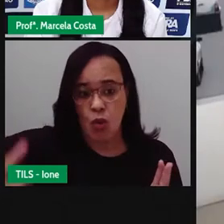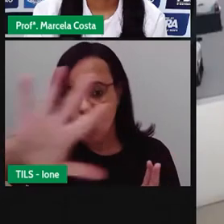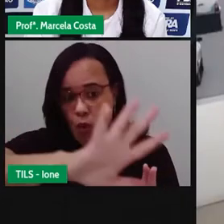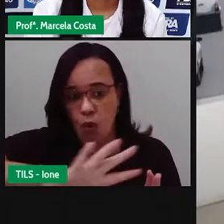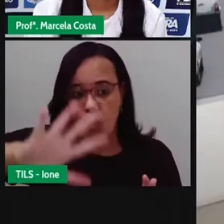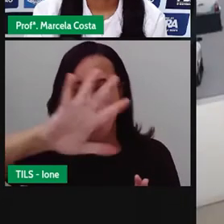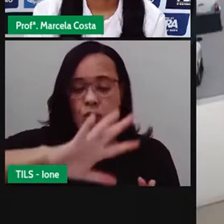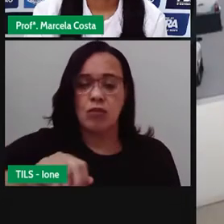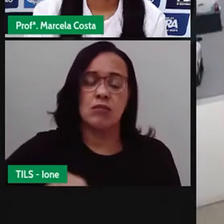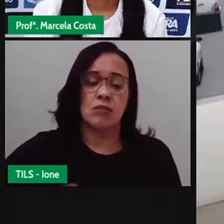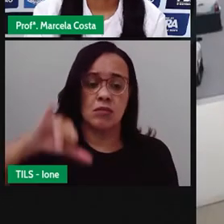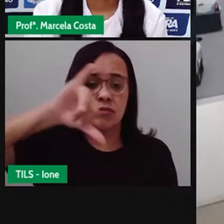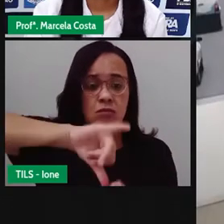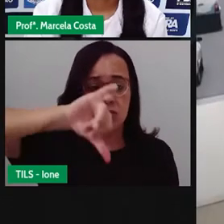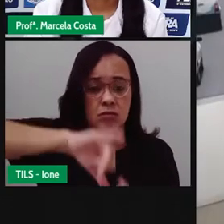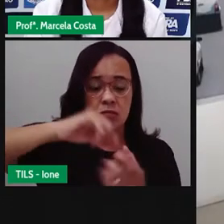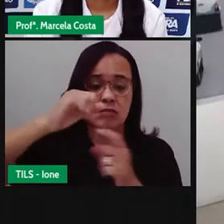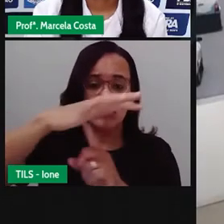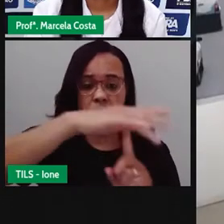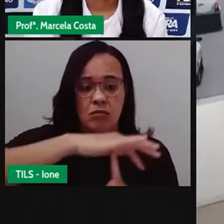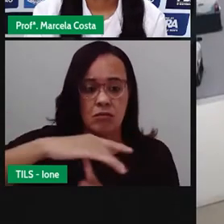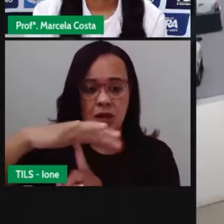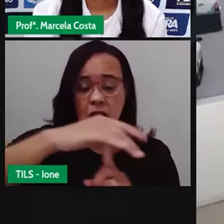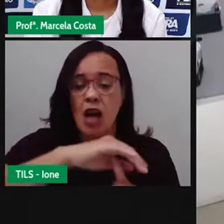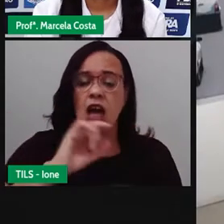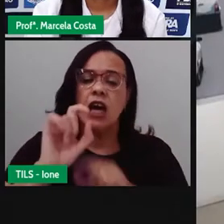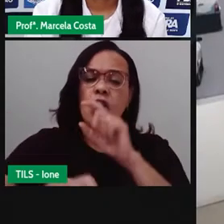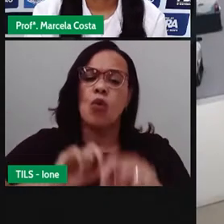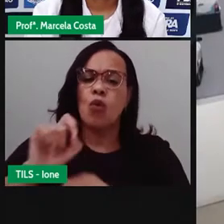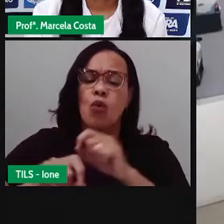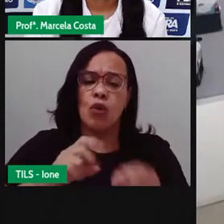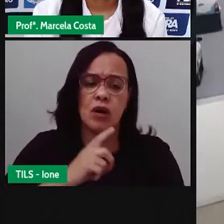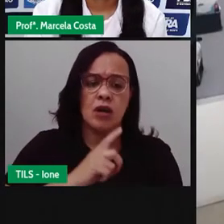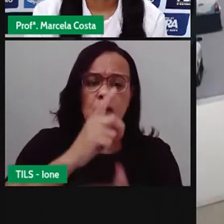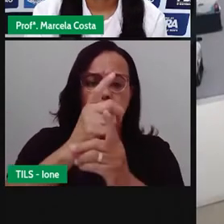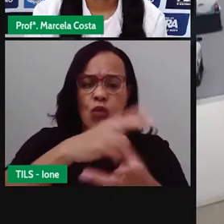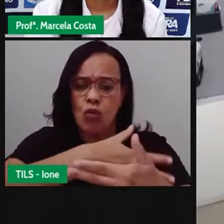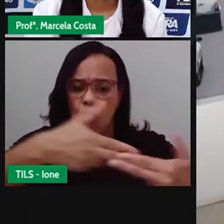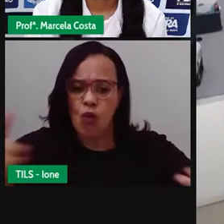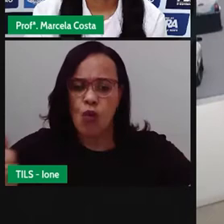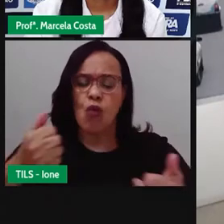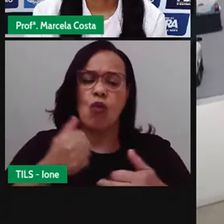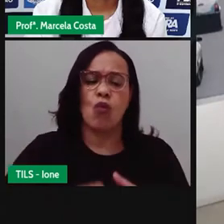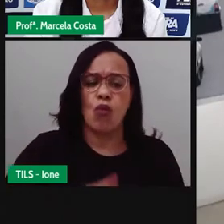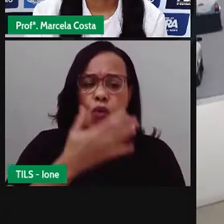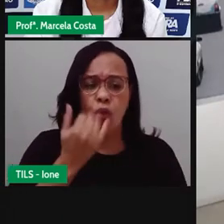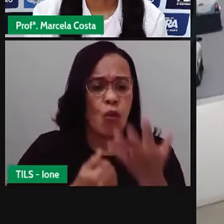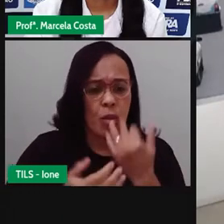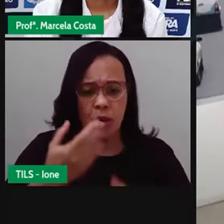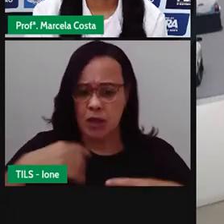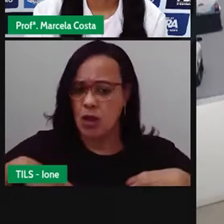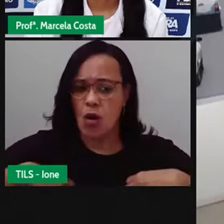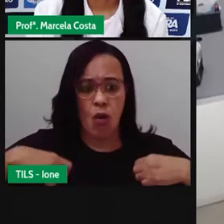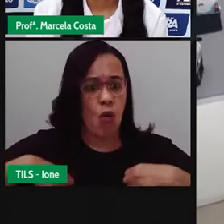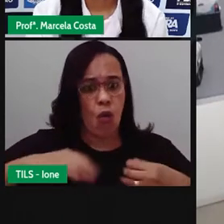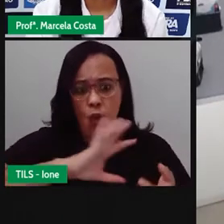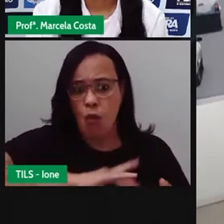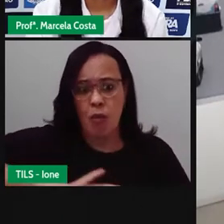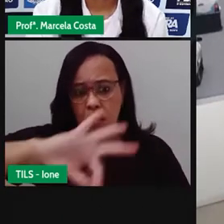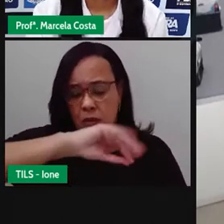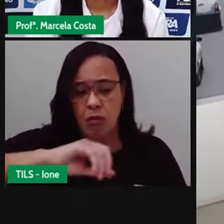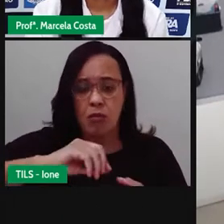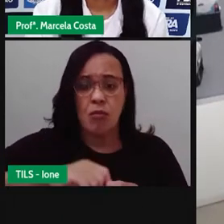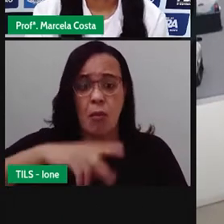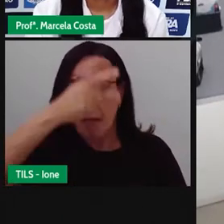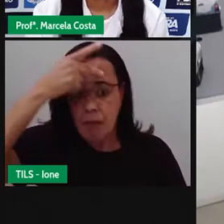de abastecimento que os feirenses se encontram, compram o alimento que vai para a mesa e recebem pessoas de todos os lugares do país. Hoje nós